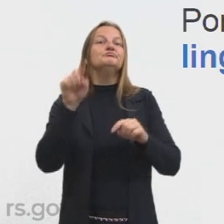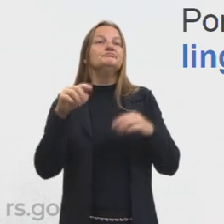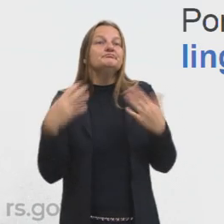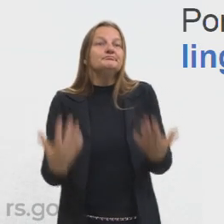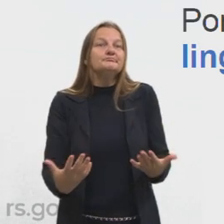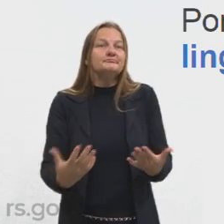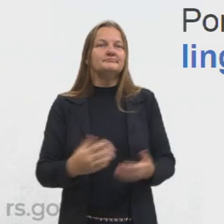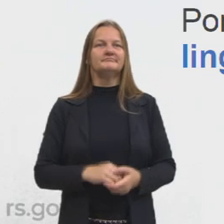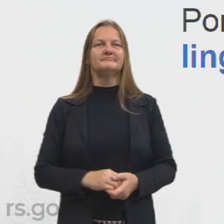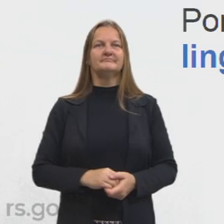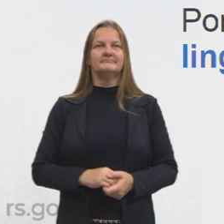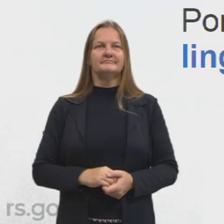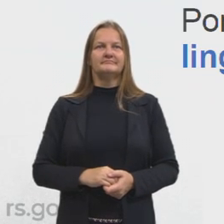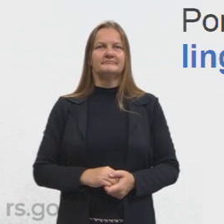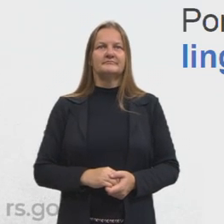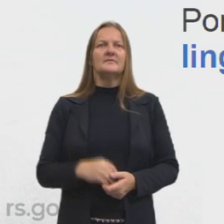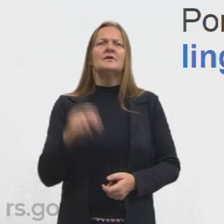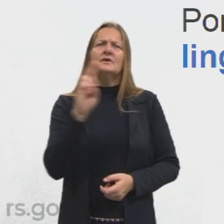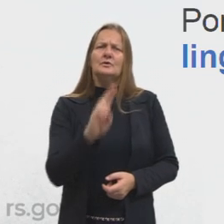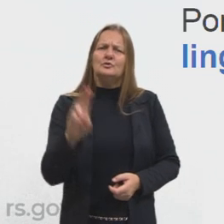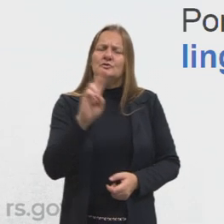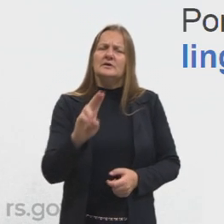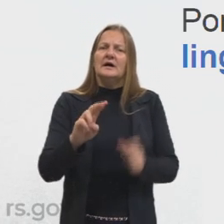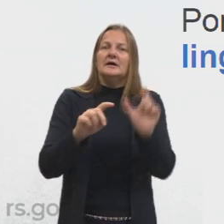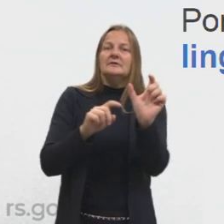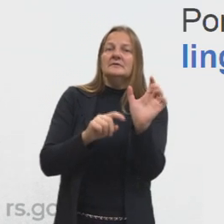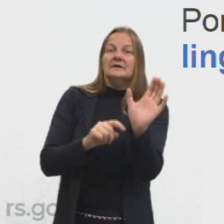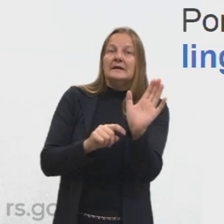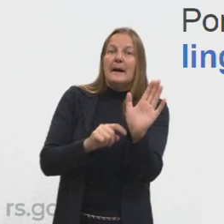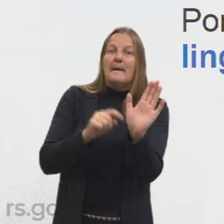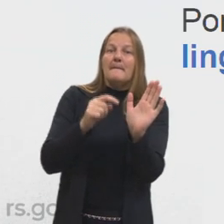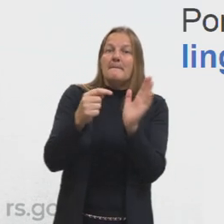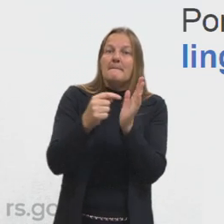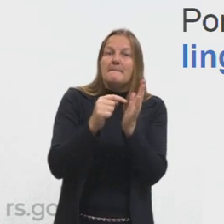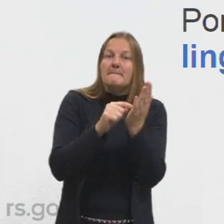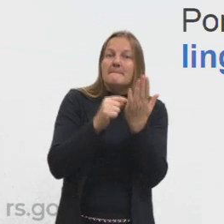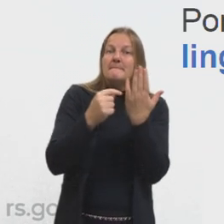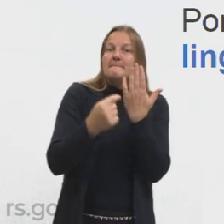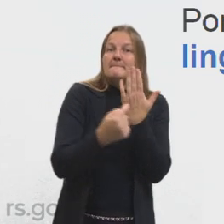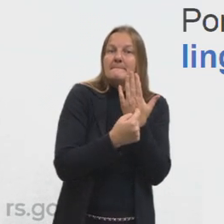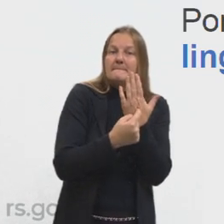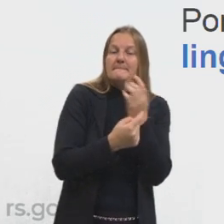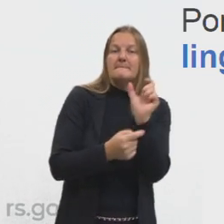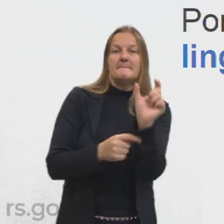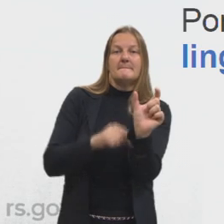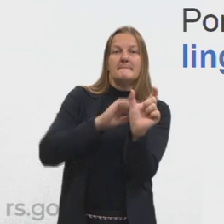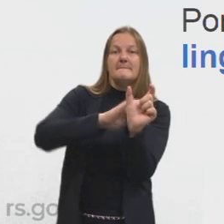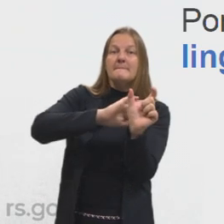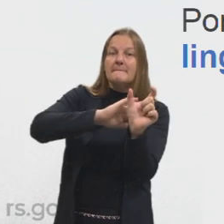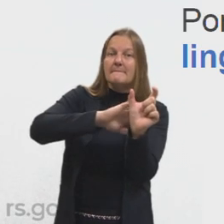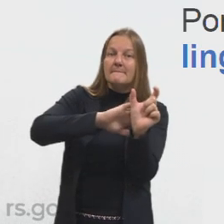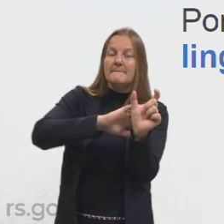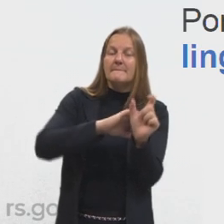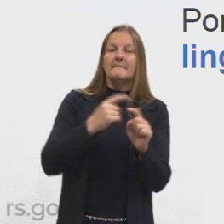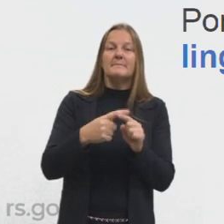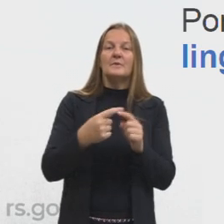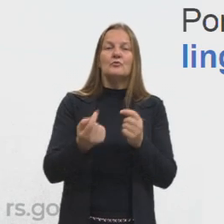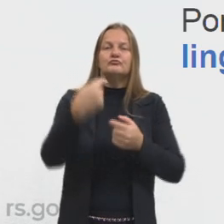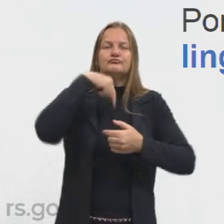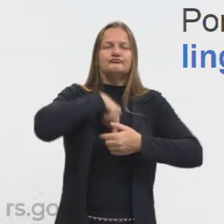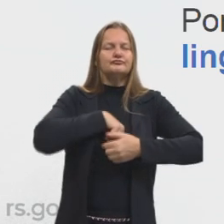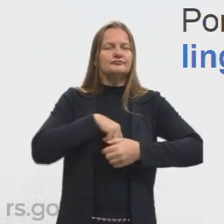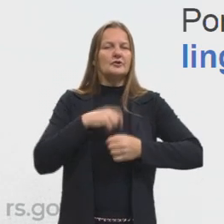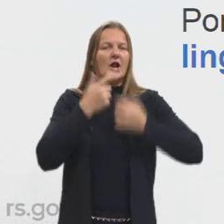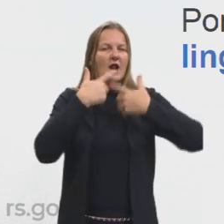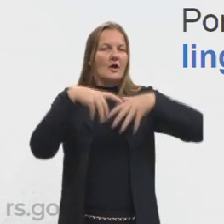A conotação é o uso do sentido figurado, metafórico ou subjetivo